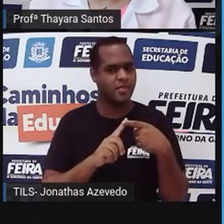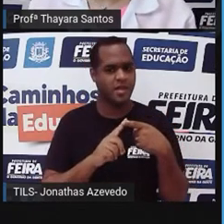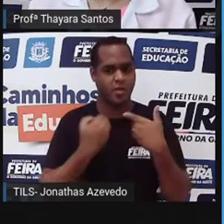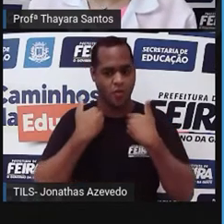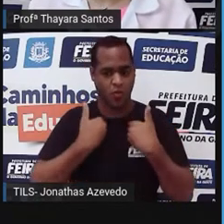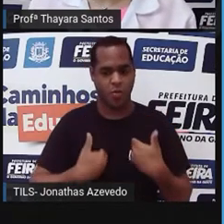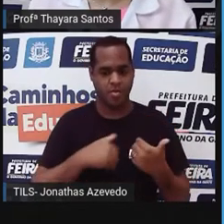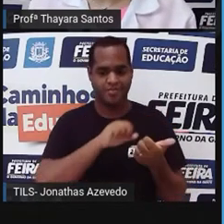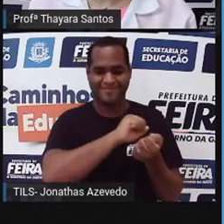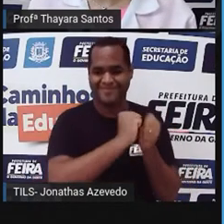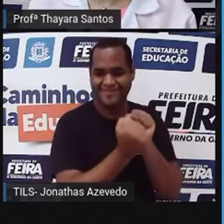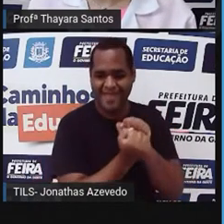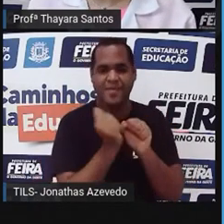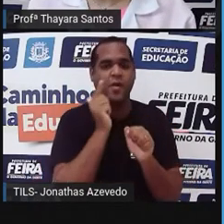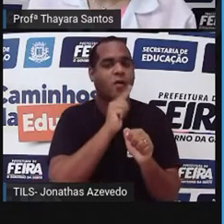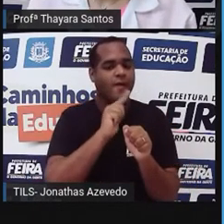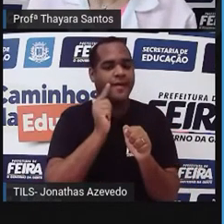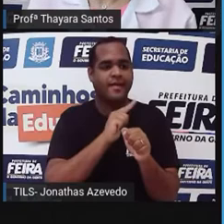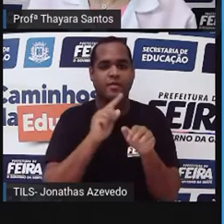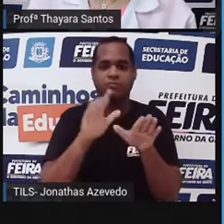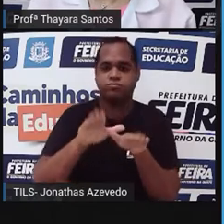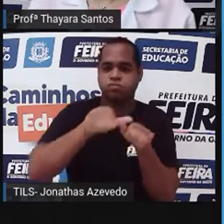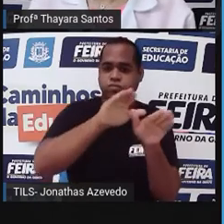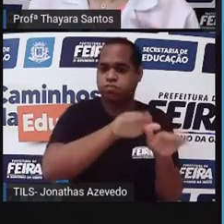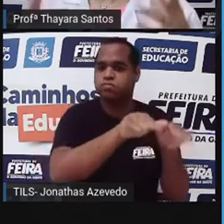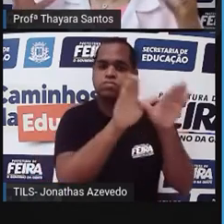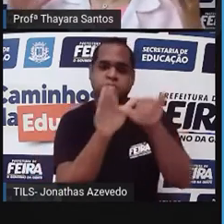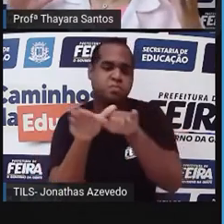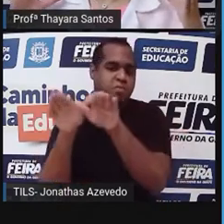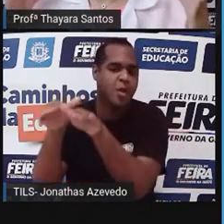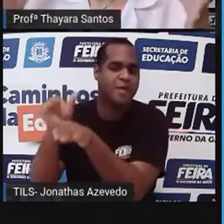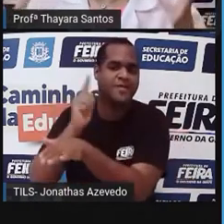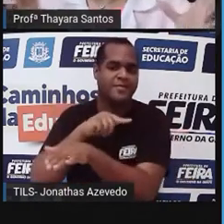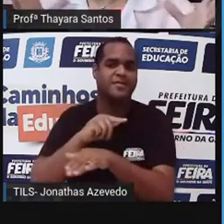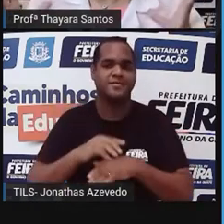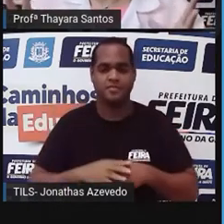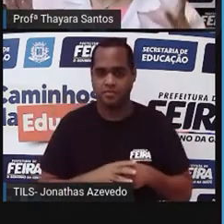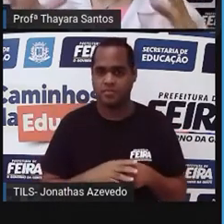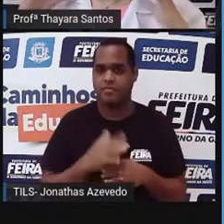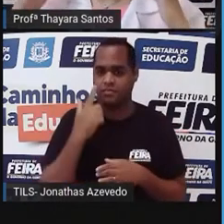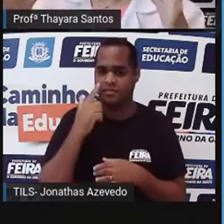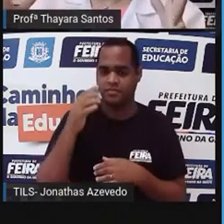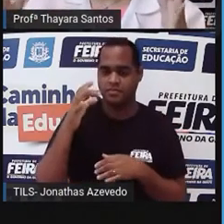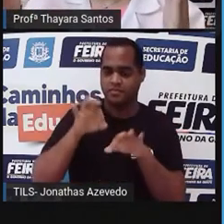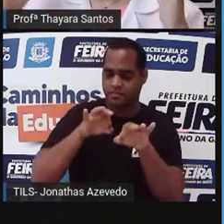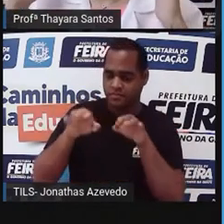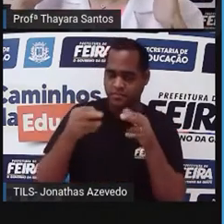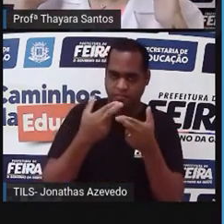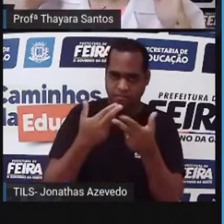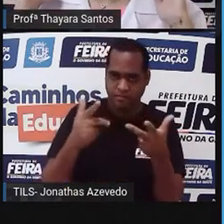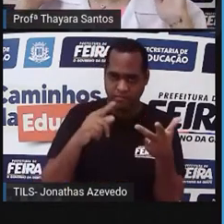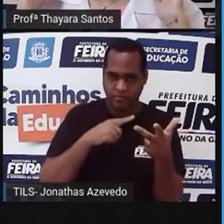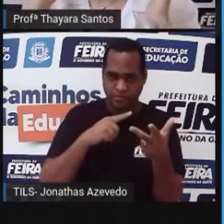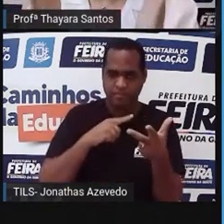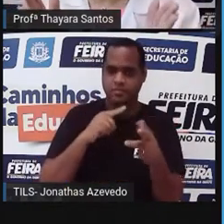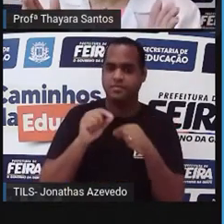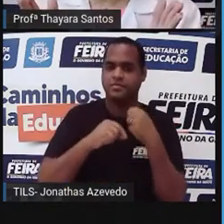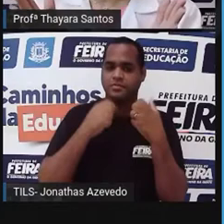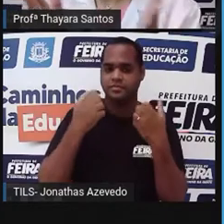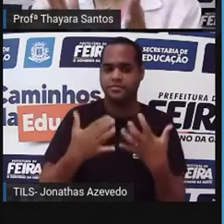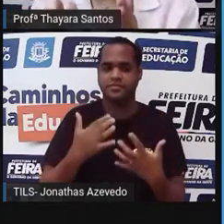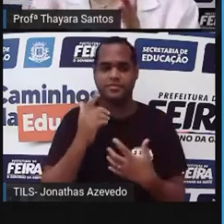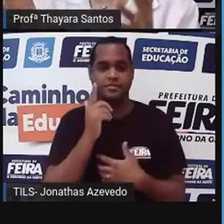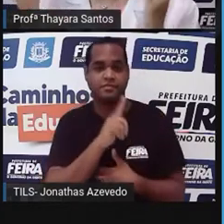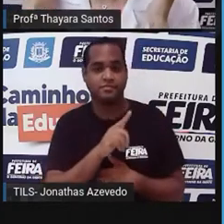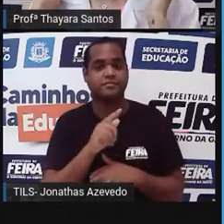adaptado para o voo. Como assim? Eles têm um design aerodinâmico para que eles possam cortar